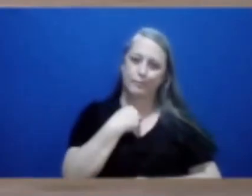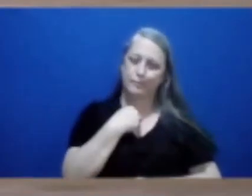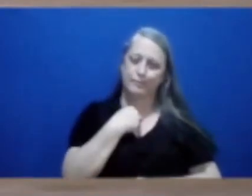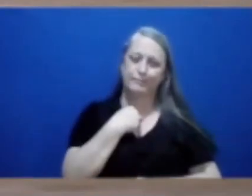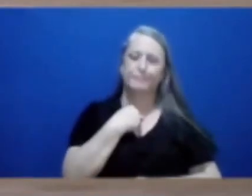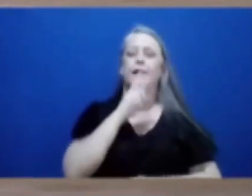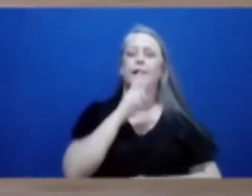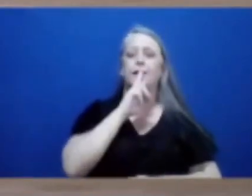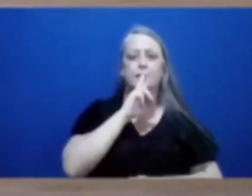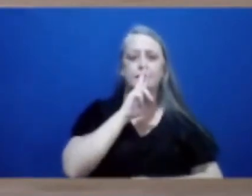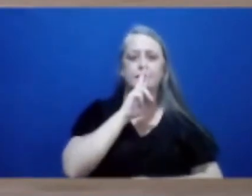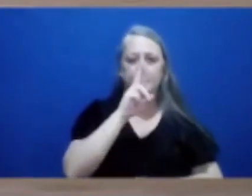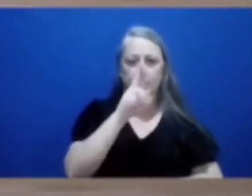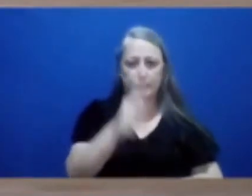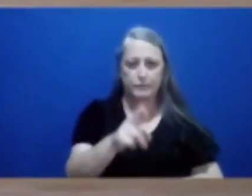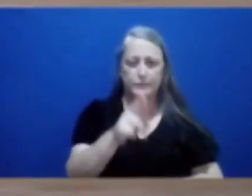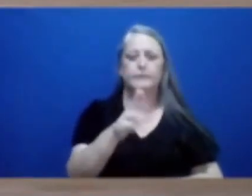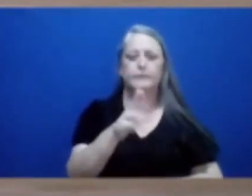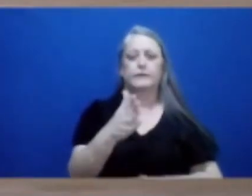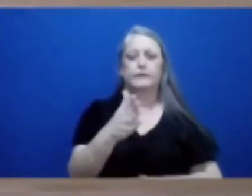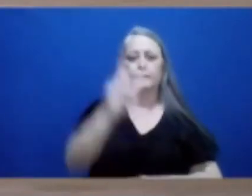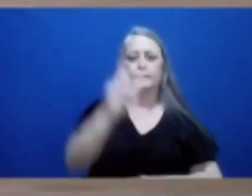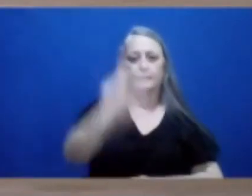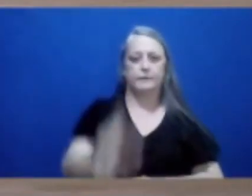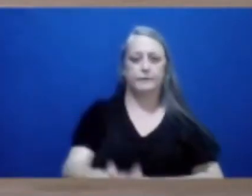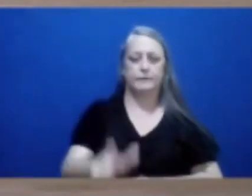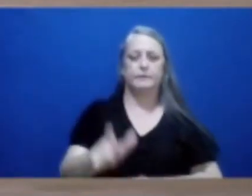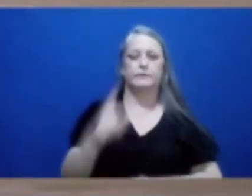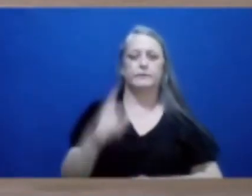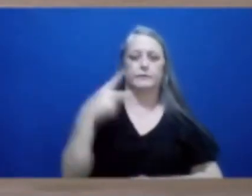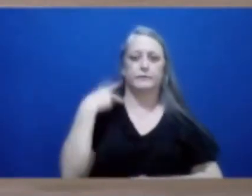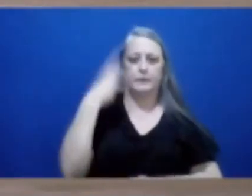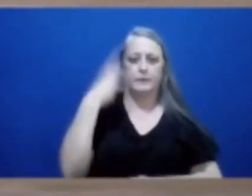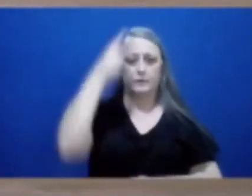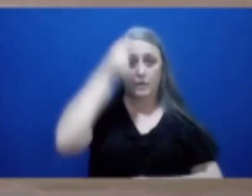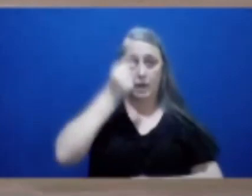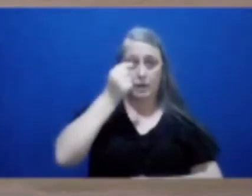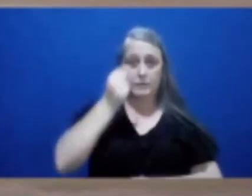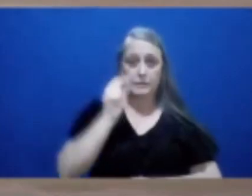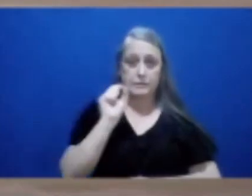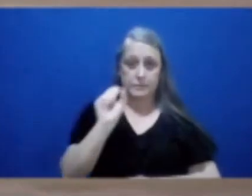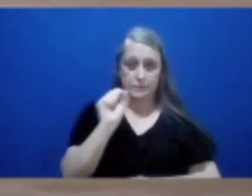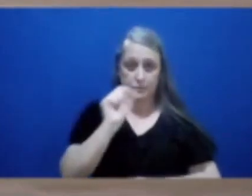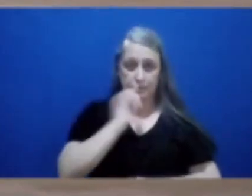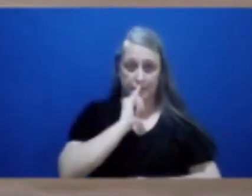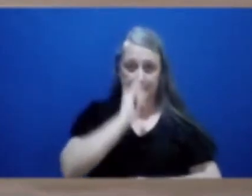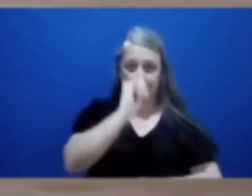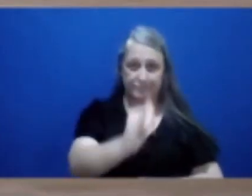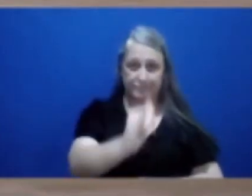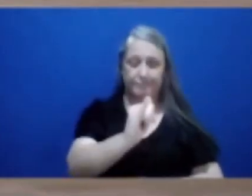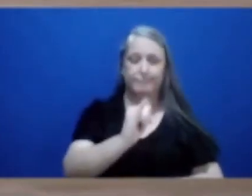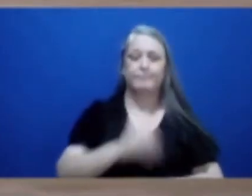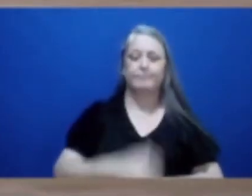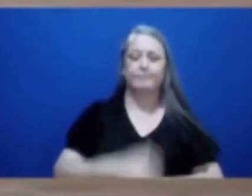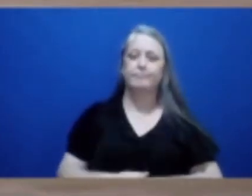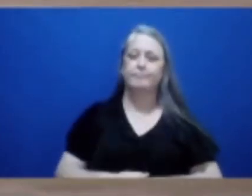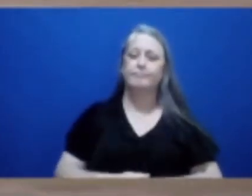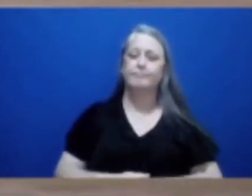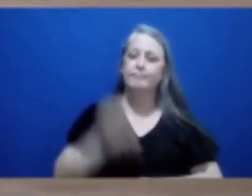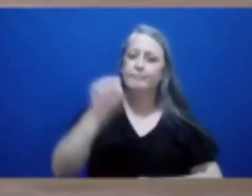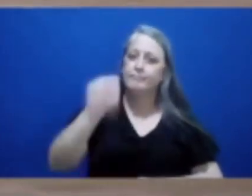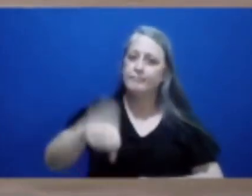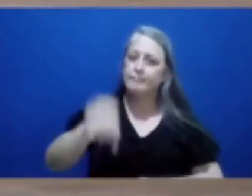ao questionamento do vereador doutor Anderson Pereira e dizer que sim, sim.